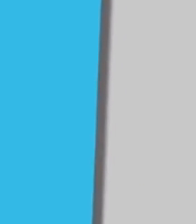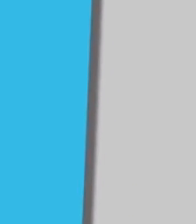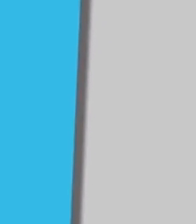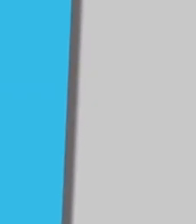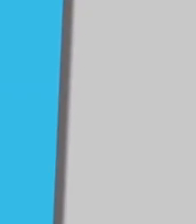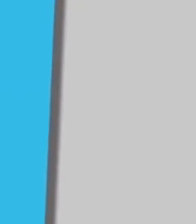Existem várias formas